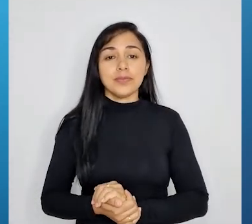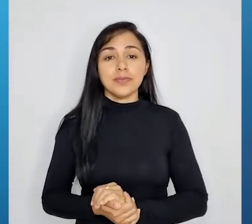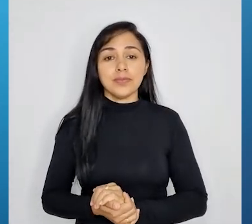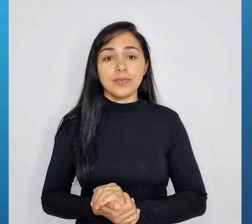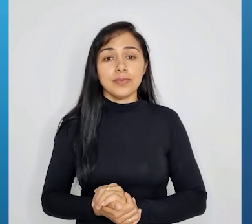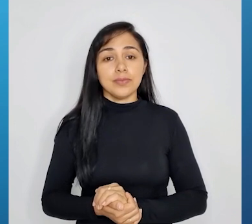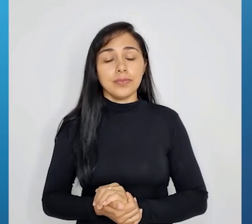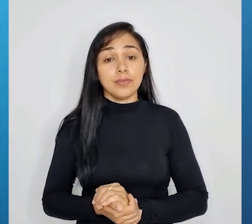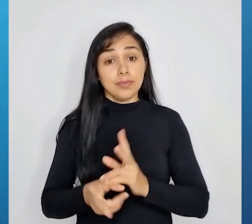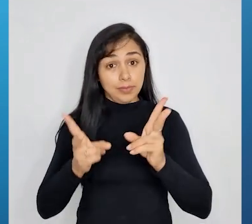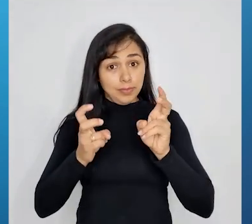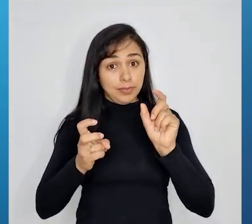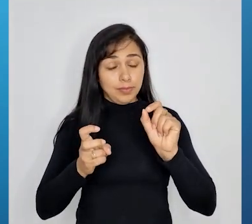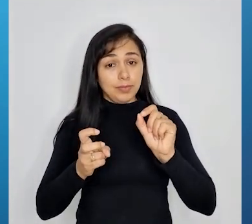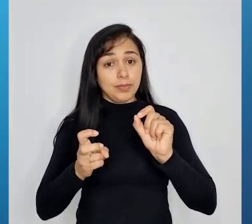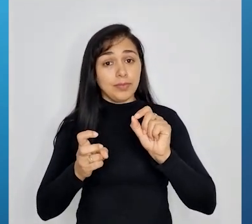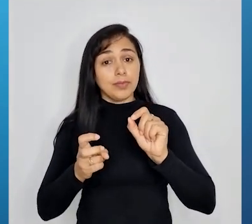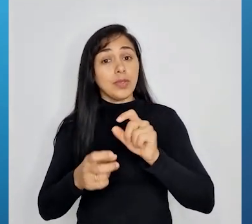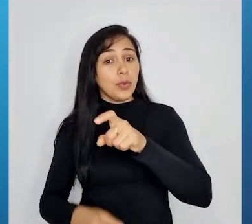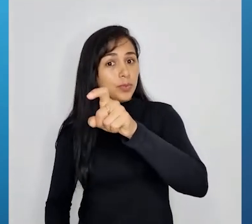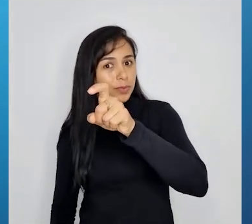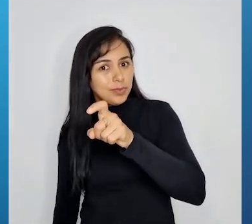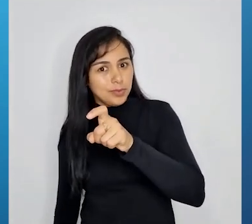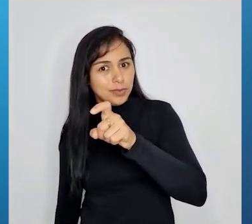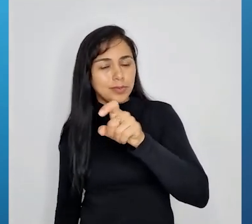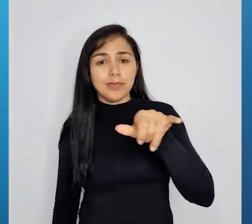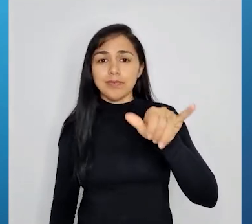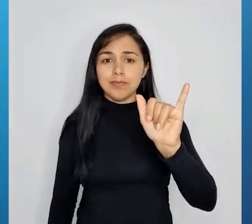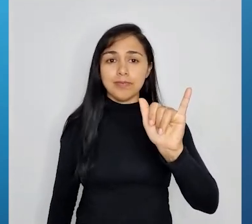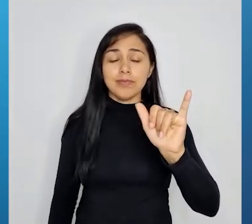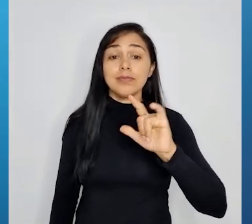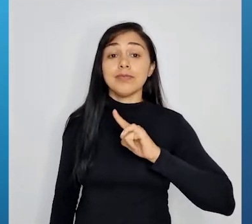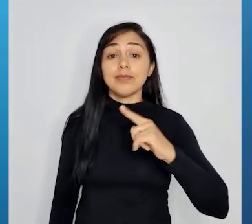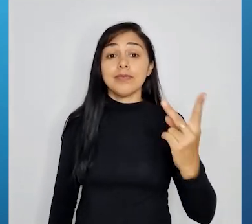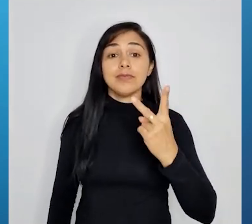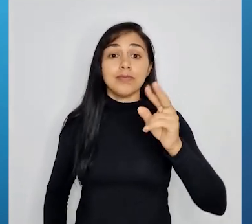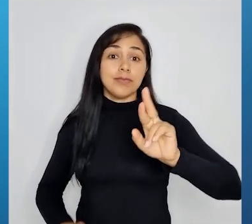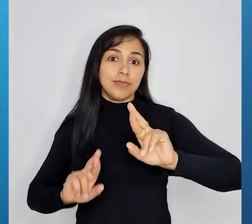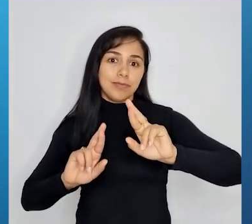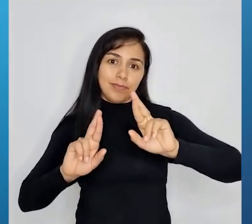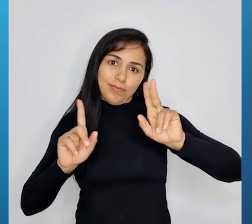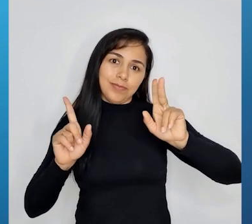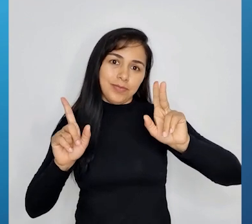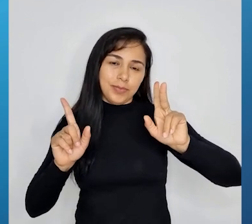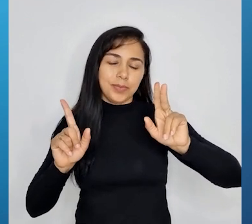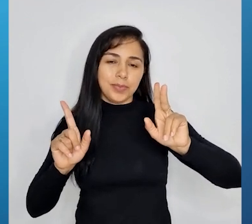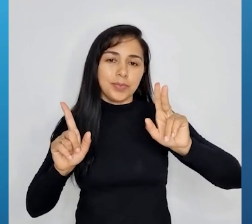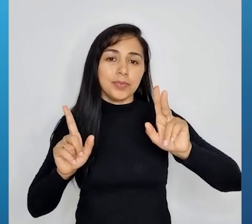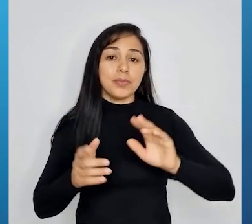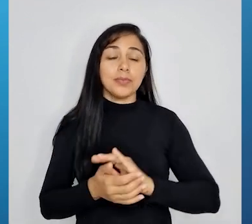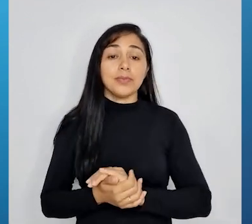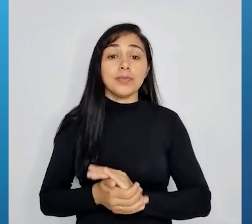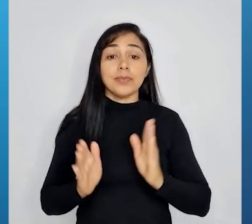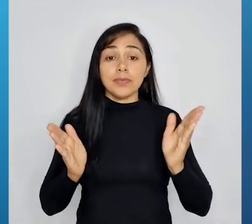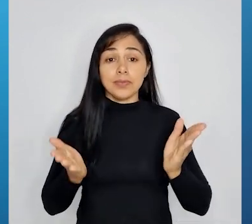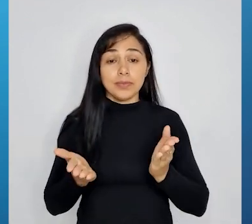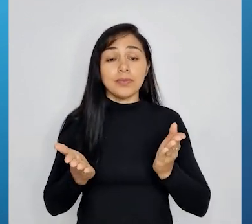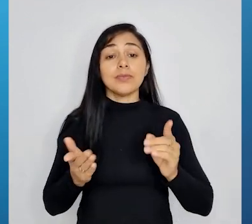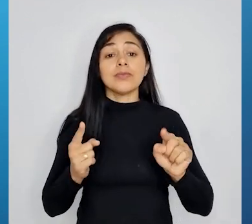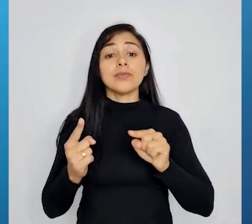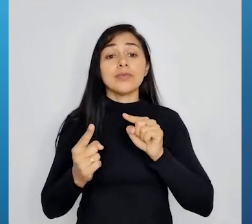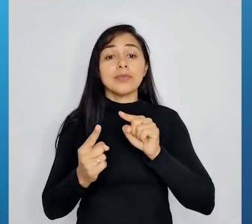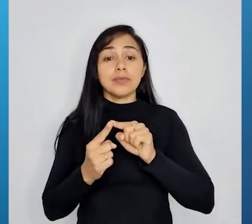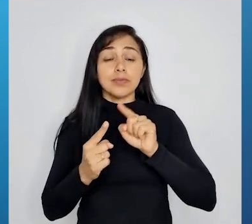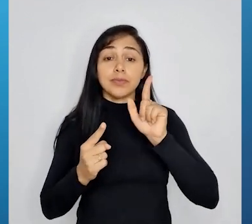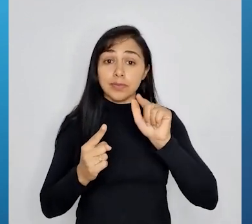eliminar, né? Aqui o x e os y, eles têm aqui valores já que não são opostos. Então, a ideia é a gente